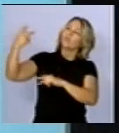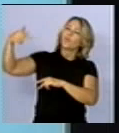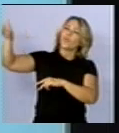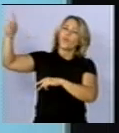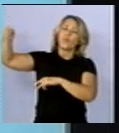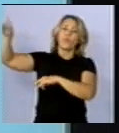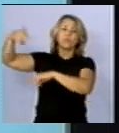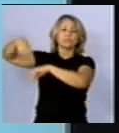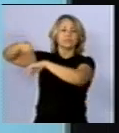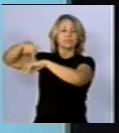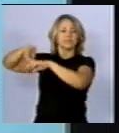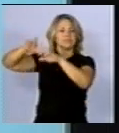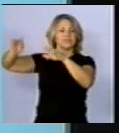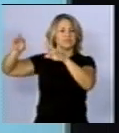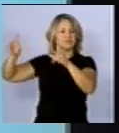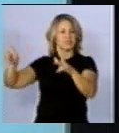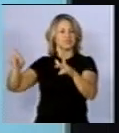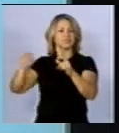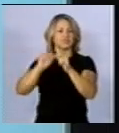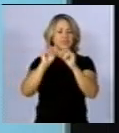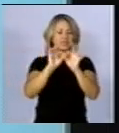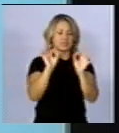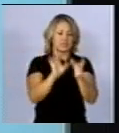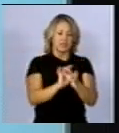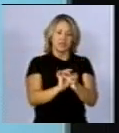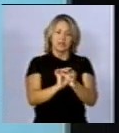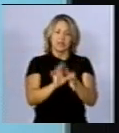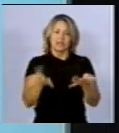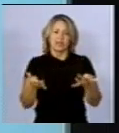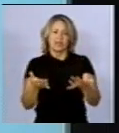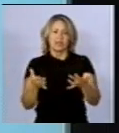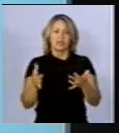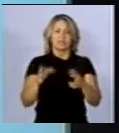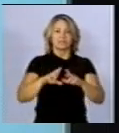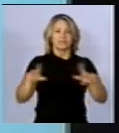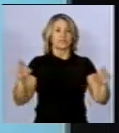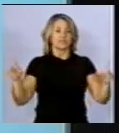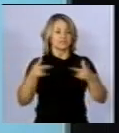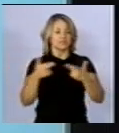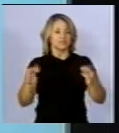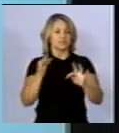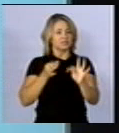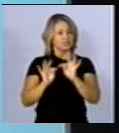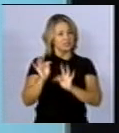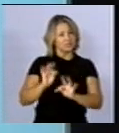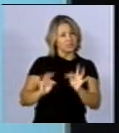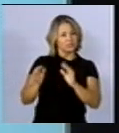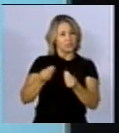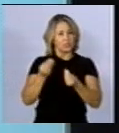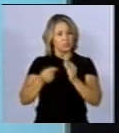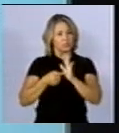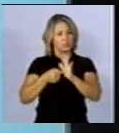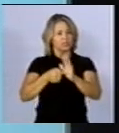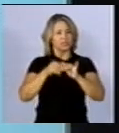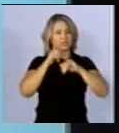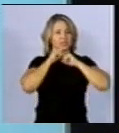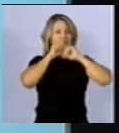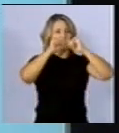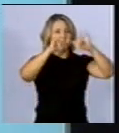diferentes sociedades com diferentes legislações, regulamentações e diferentes demandas e diferentes padrões tecnológicos, como é que a questão da transmissão é